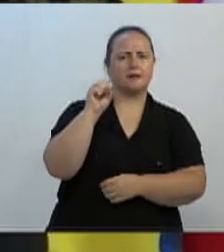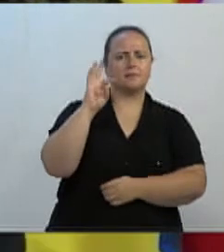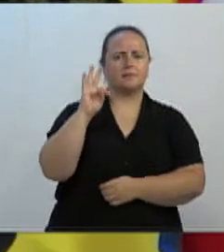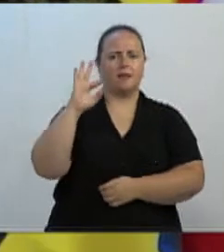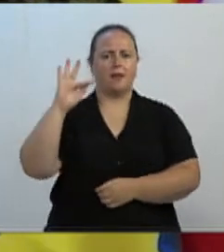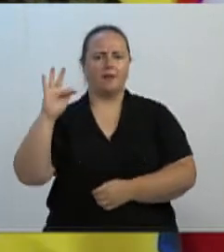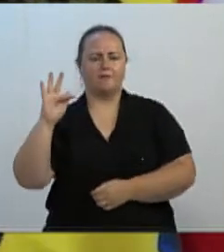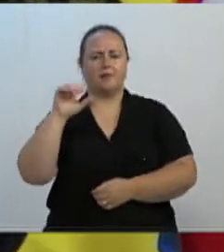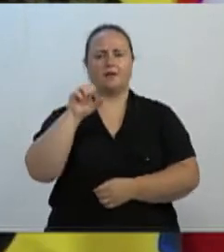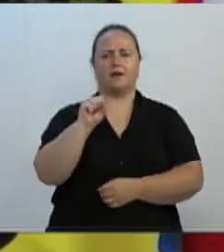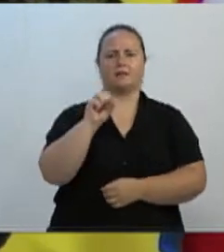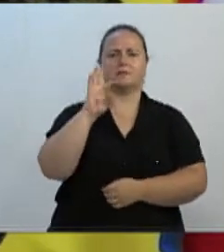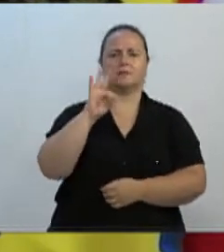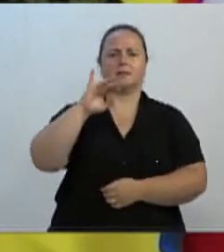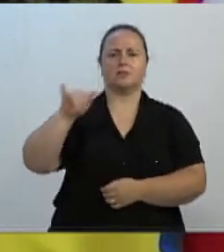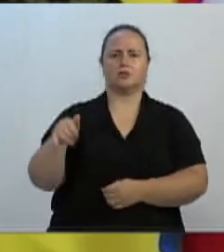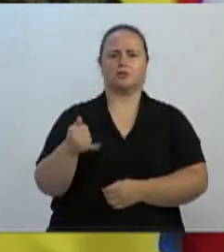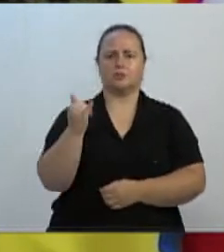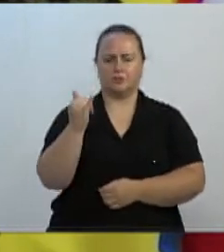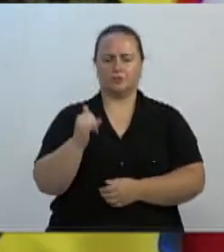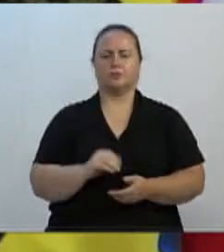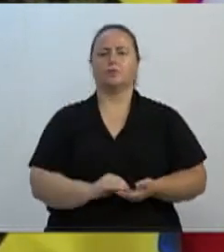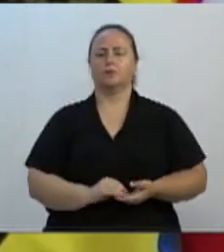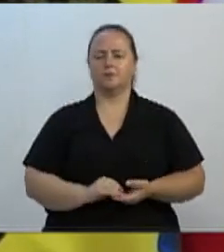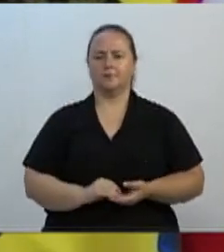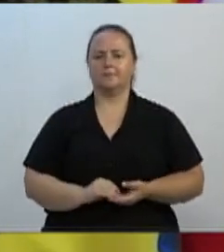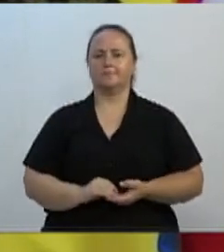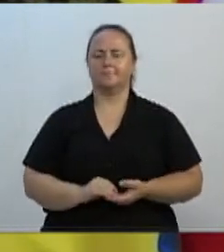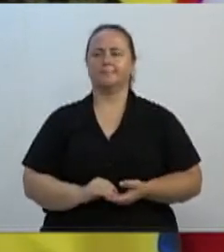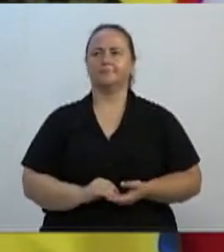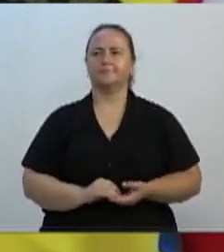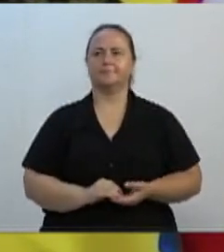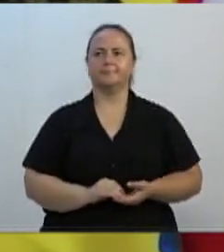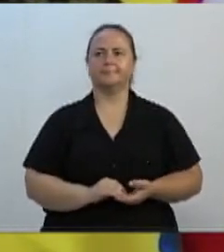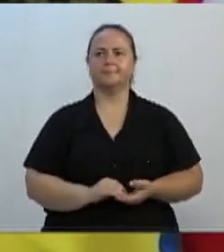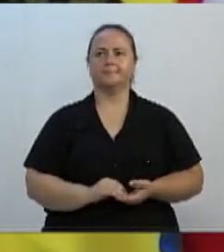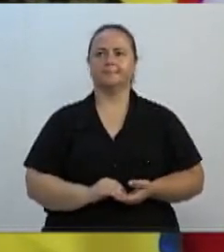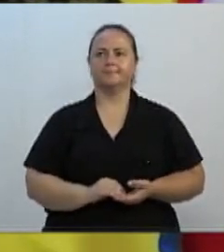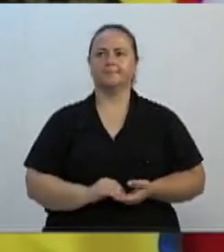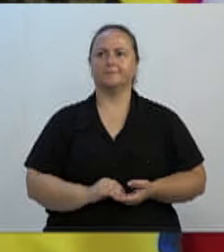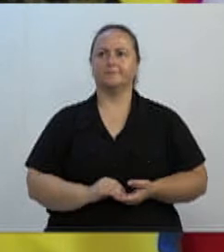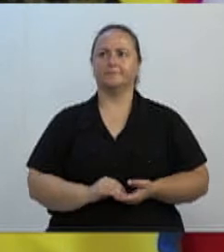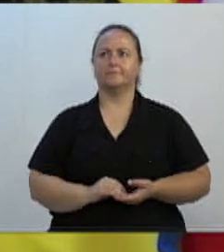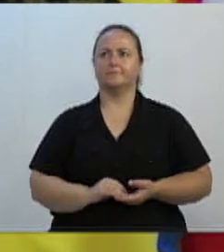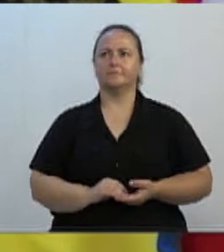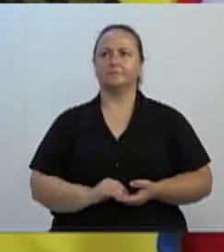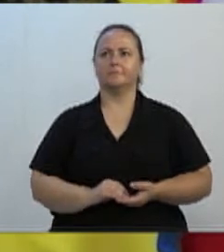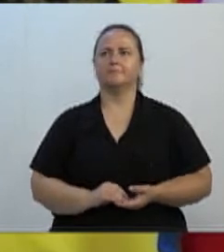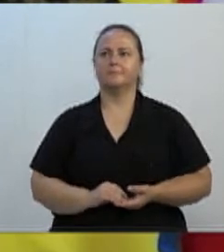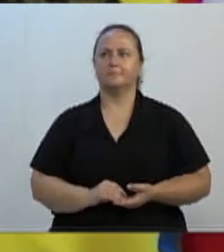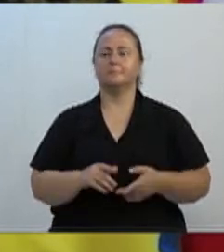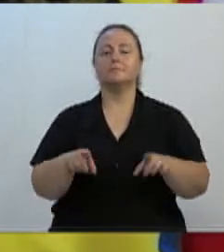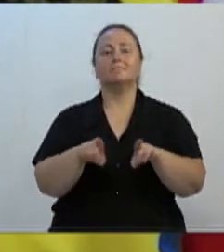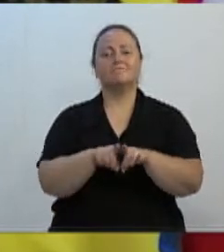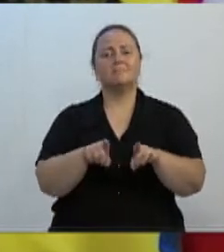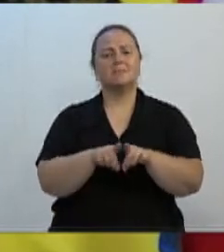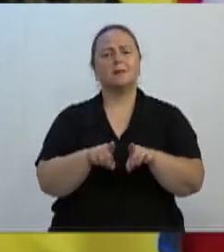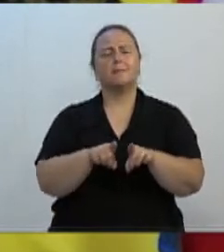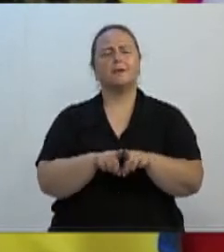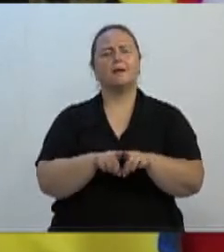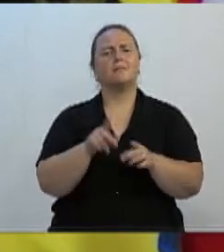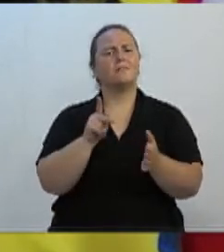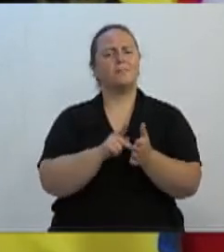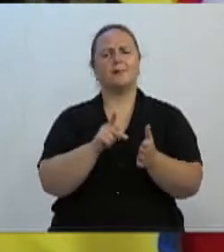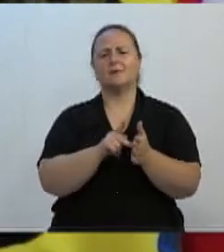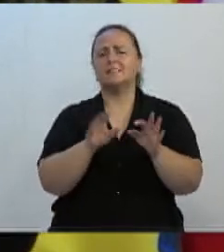Aqui é muito simples também a gente constatar a frustração que eu disse lá no início.